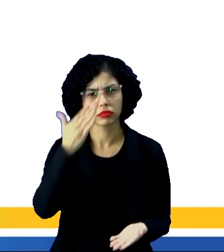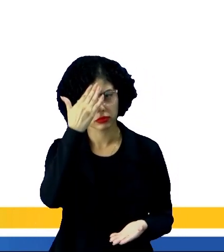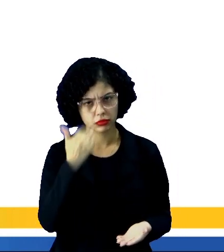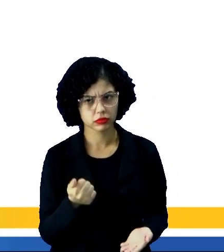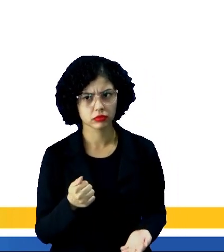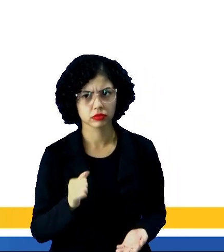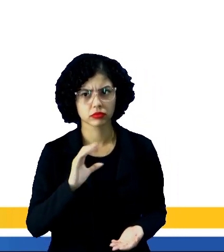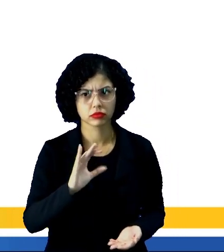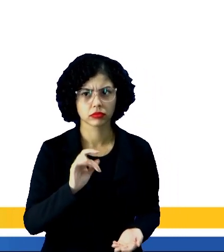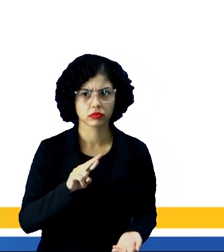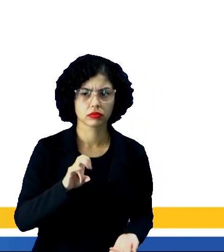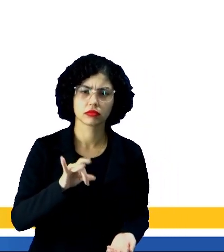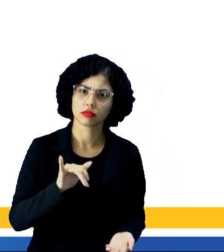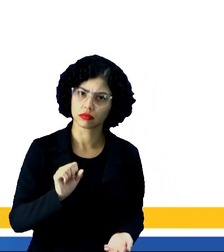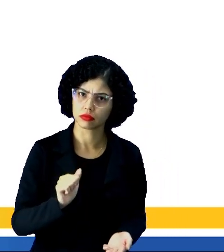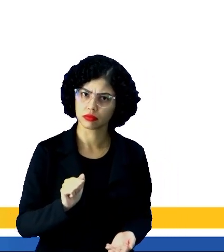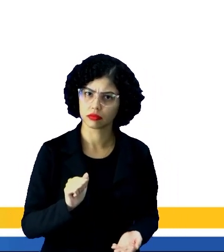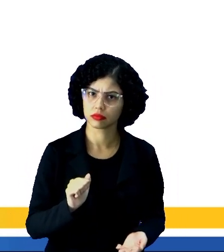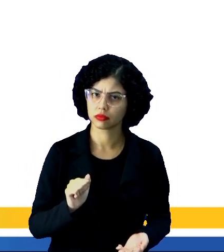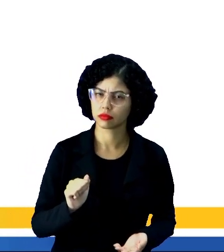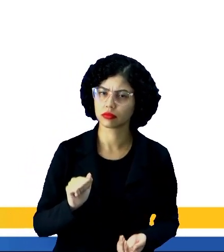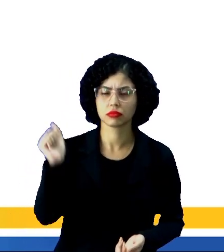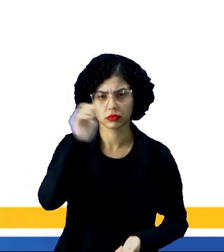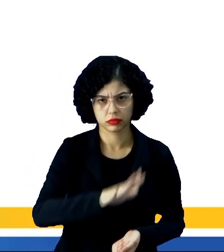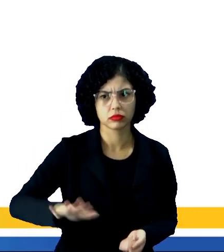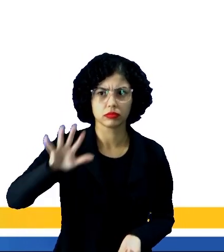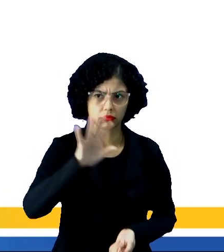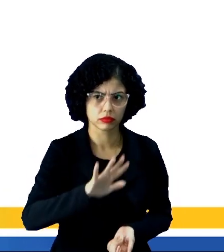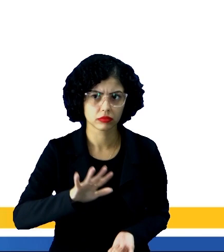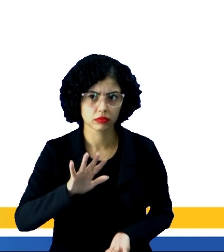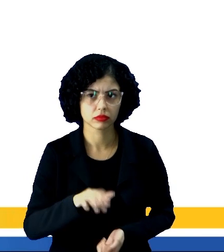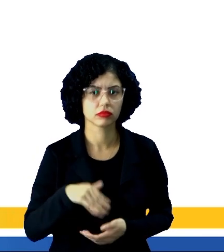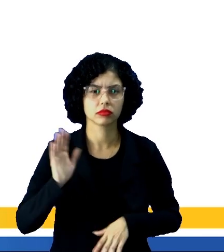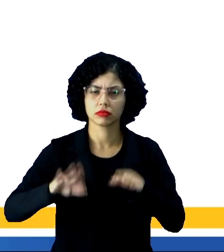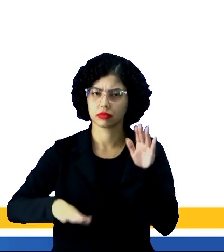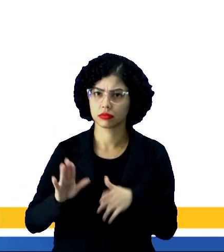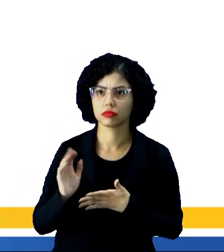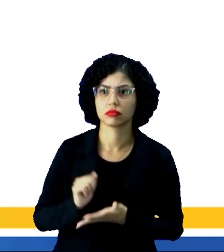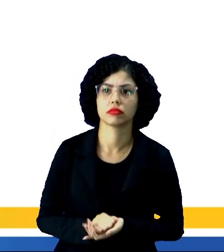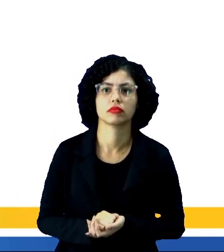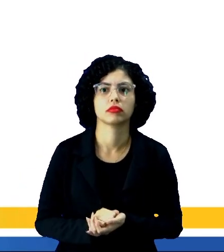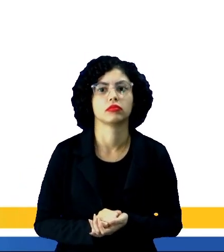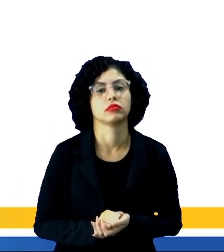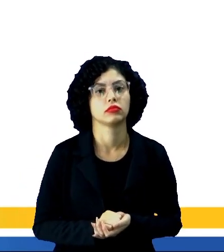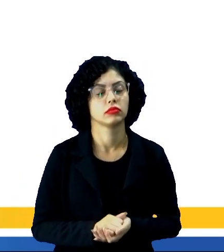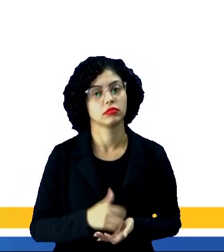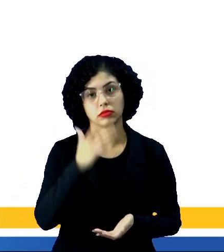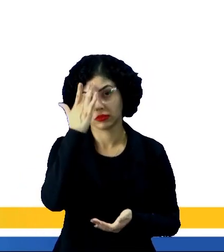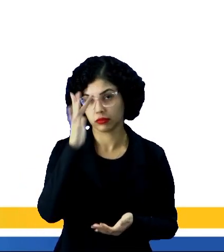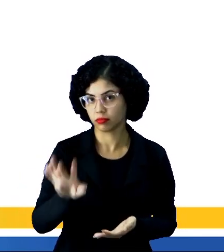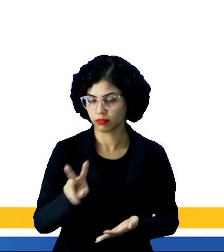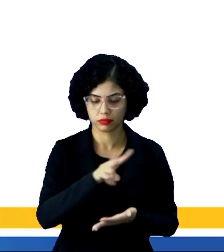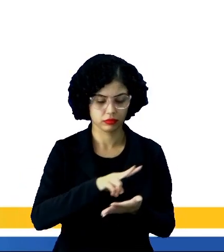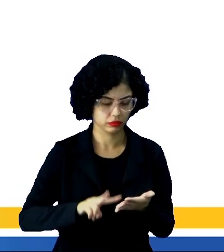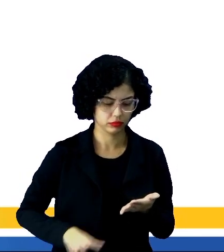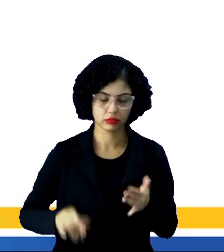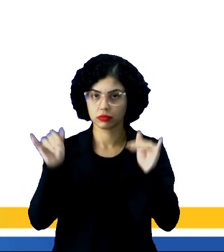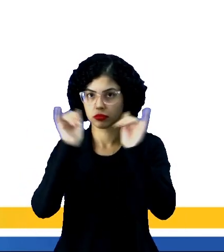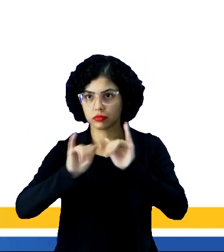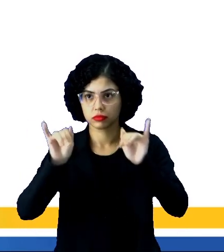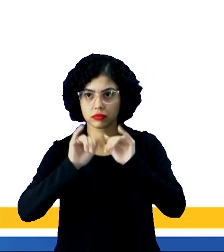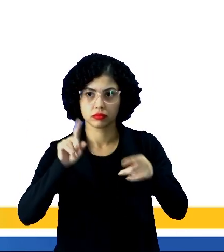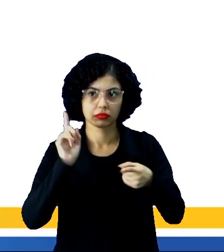sabe que Camarões se trata de uma nação? Então, muita gente, como eu disse para vocês, muita gente não lê uma